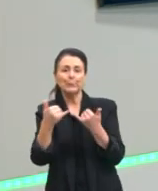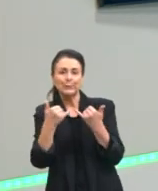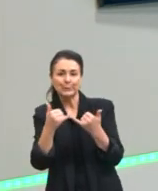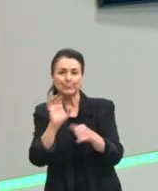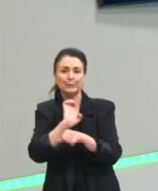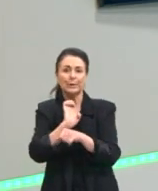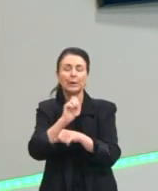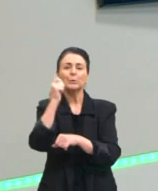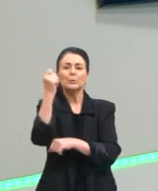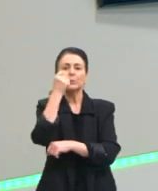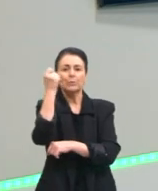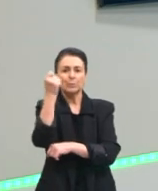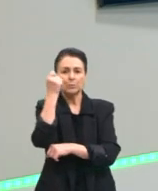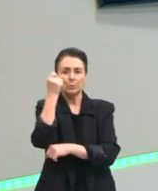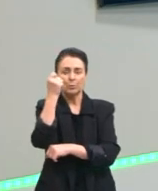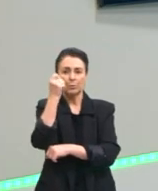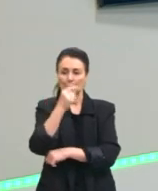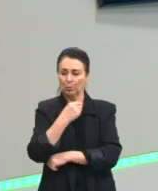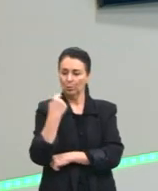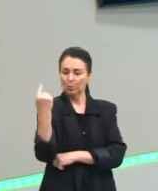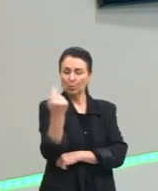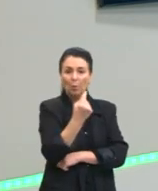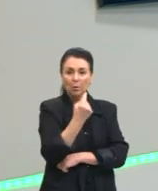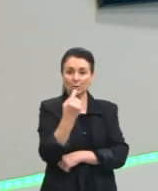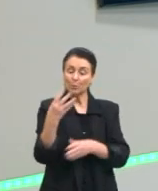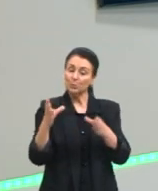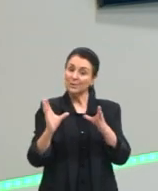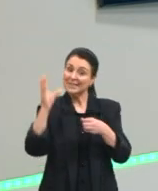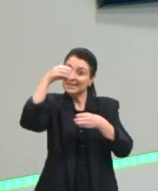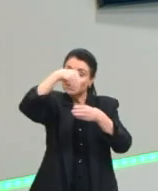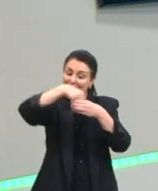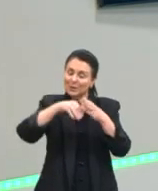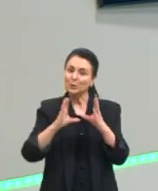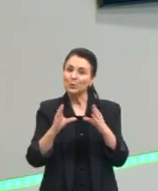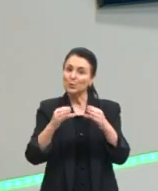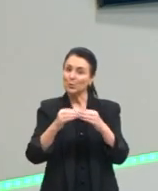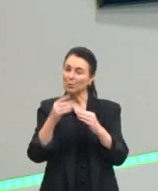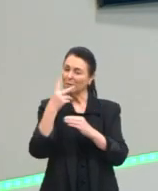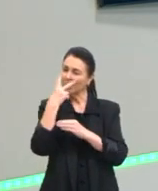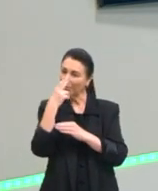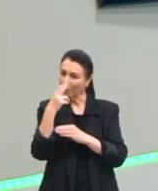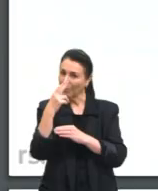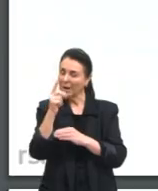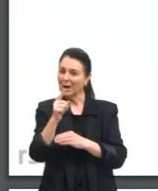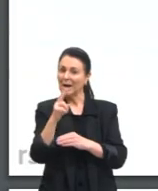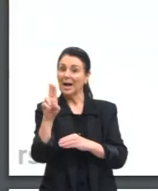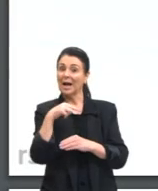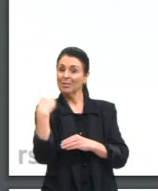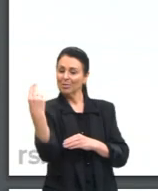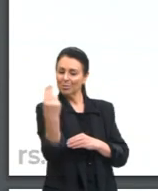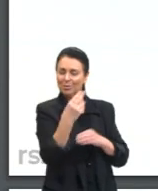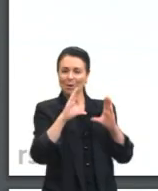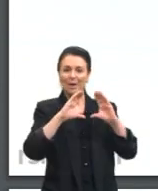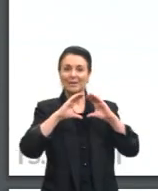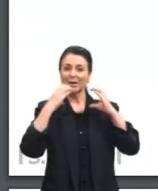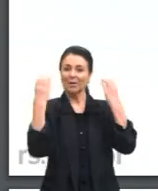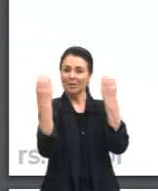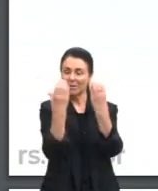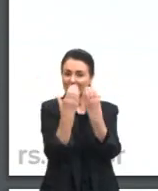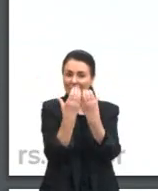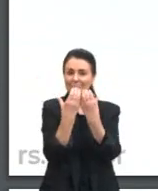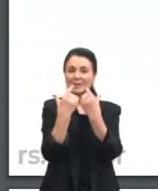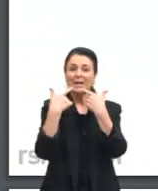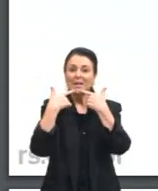pertence a esse mesmo grupo. Então, a gente tem uma comunidade linguística. E segundo,